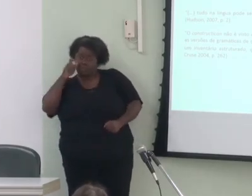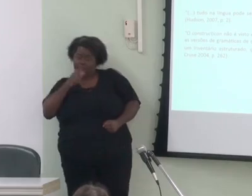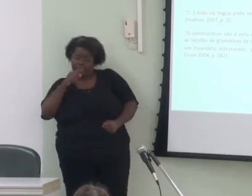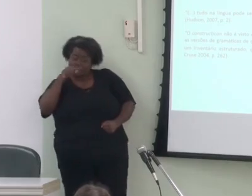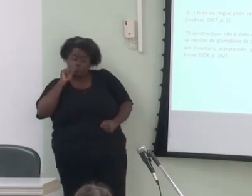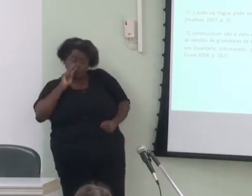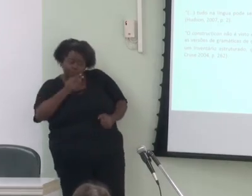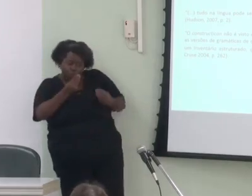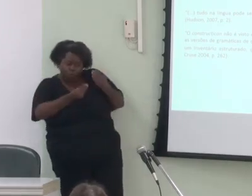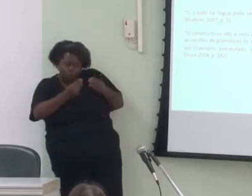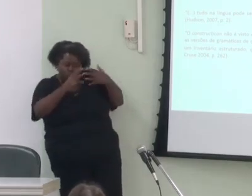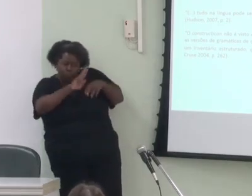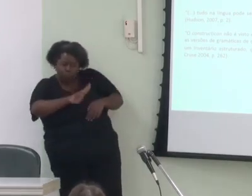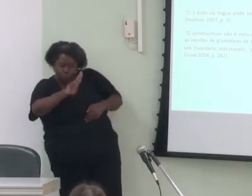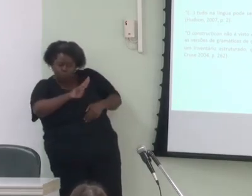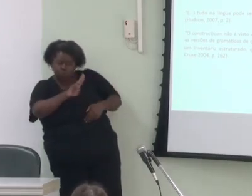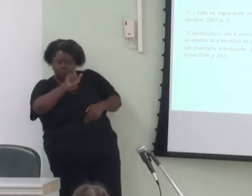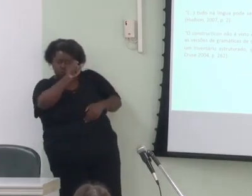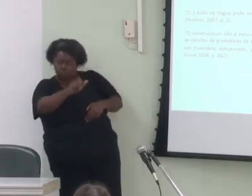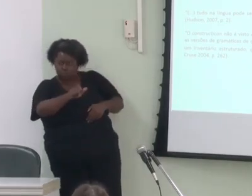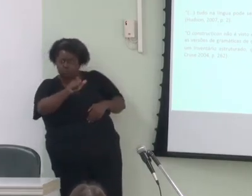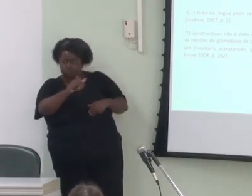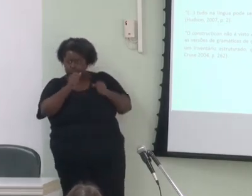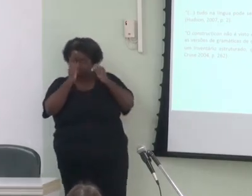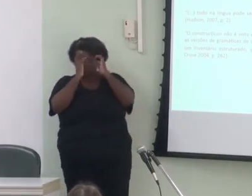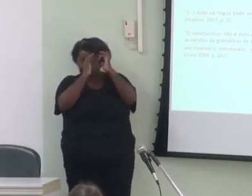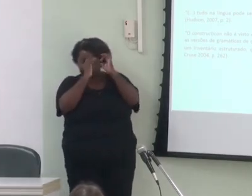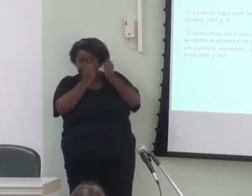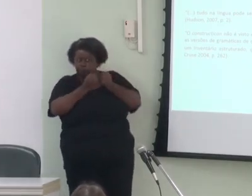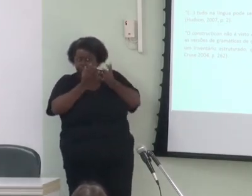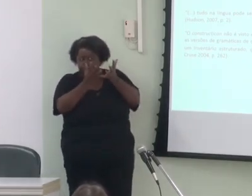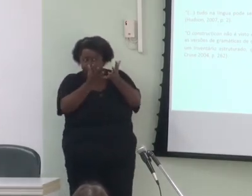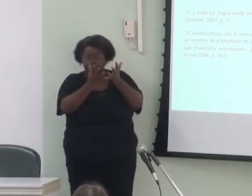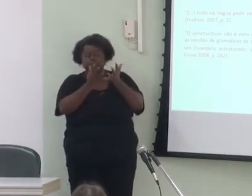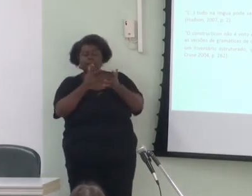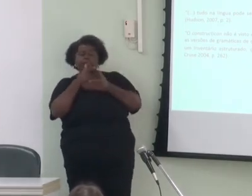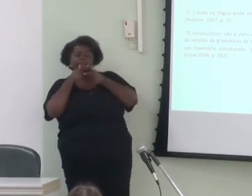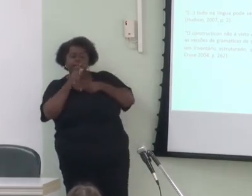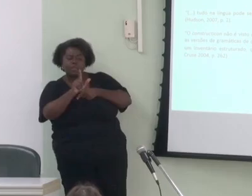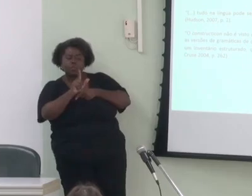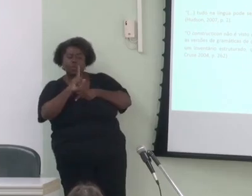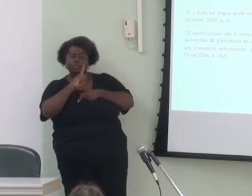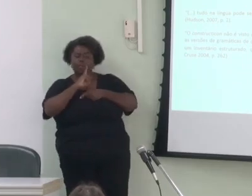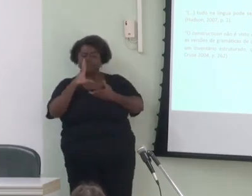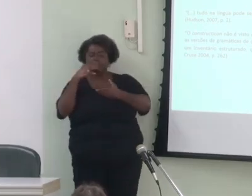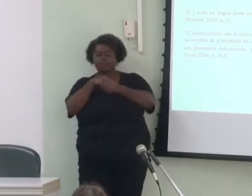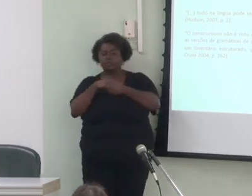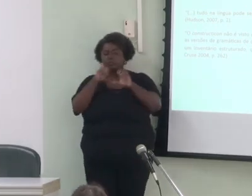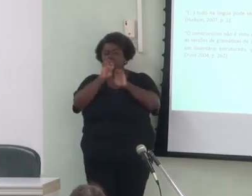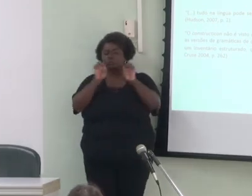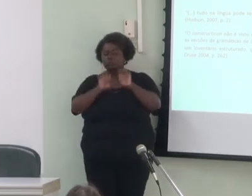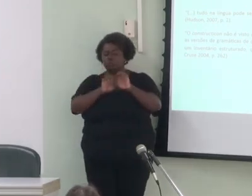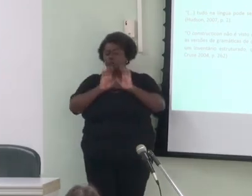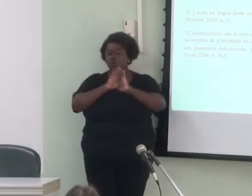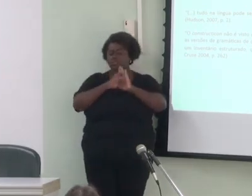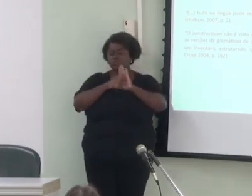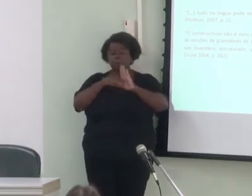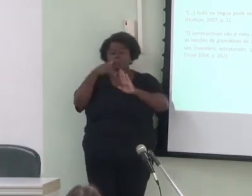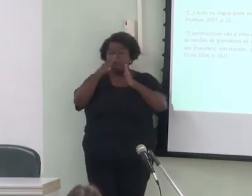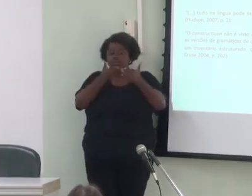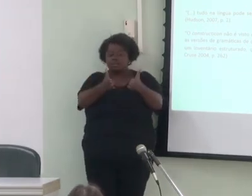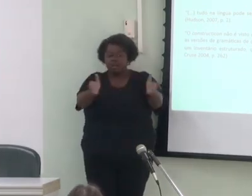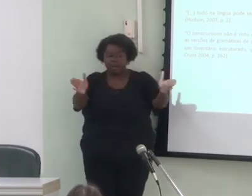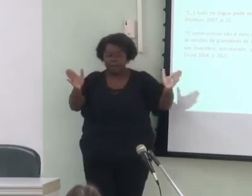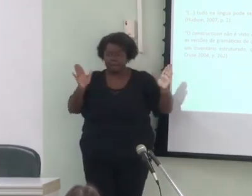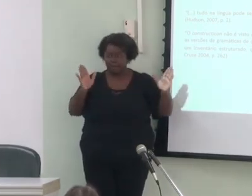o entendimento é central o entendimento de que a língua faz parte de uma estrutura conceitual mais ampla organizada numa